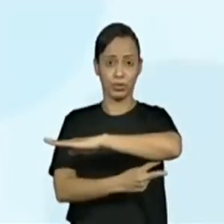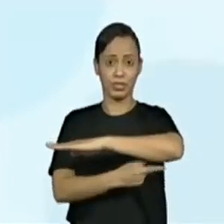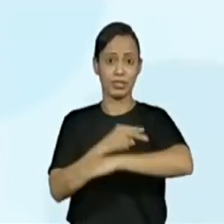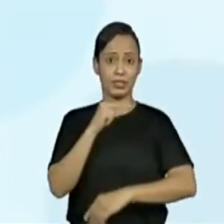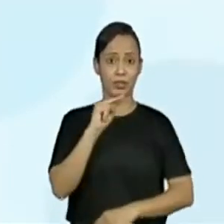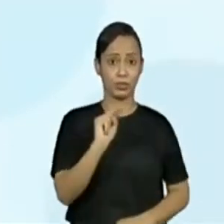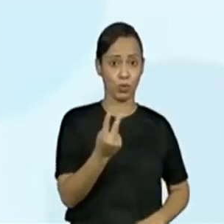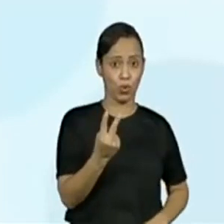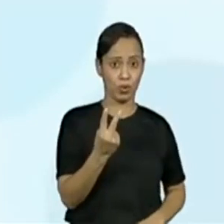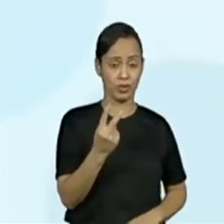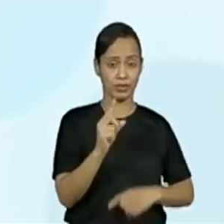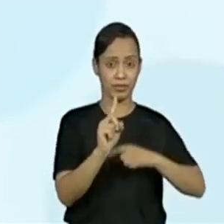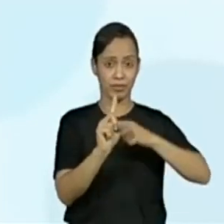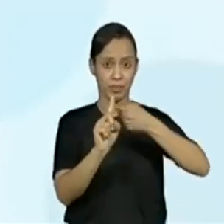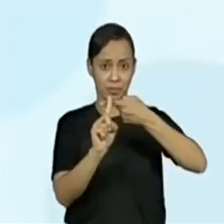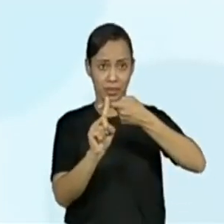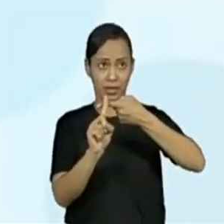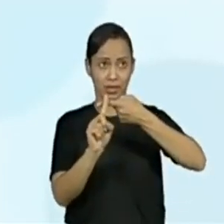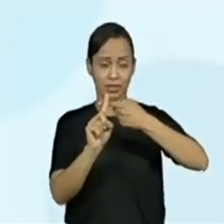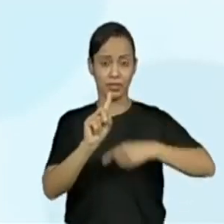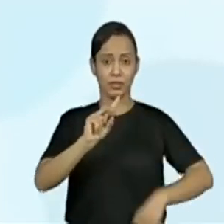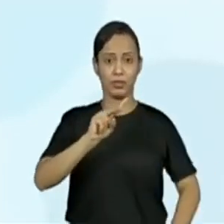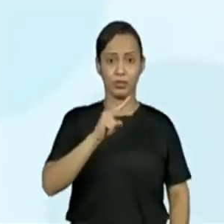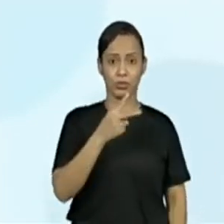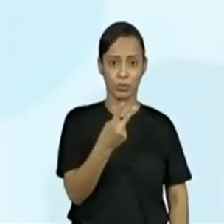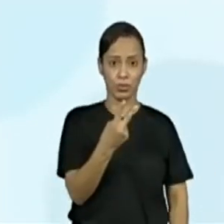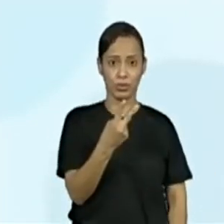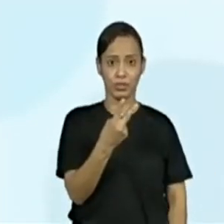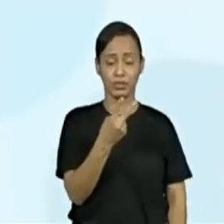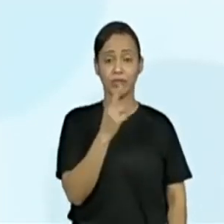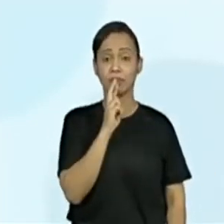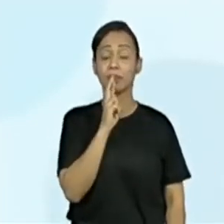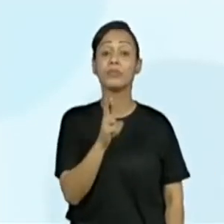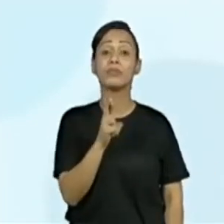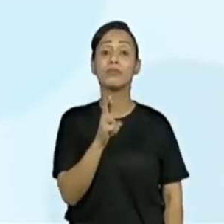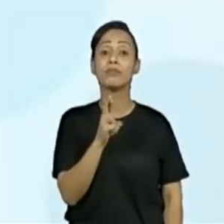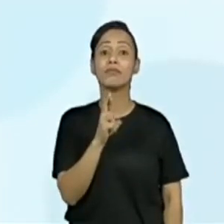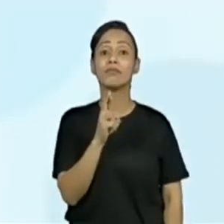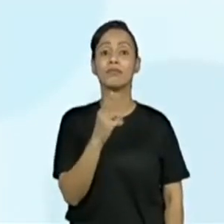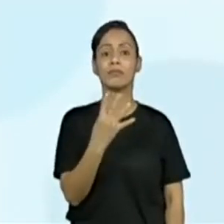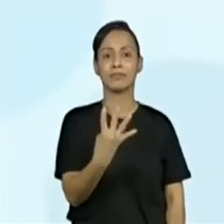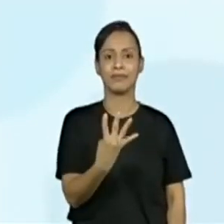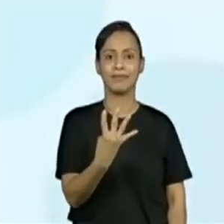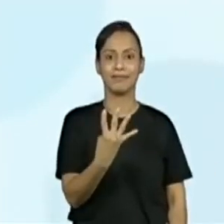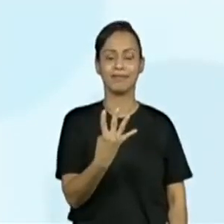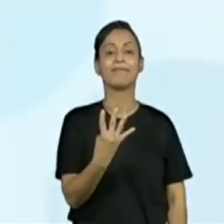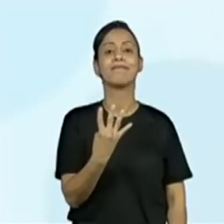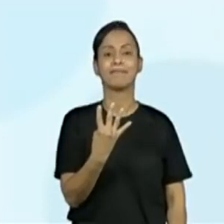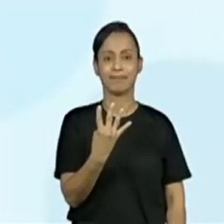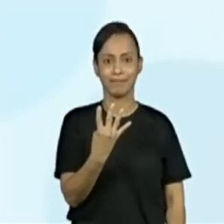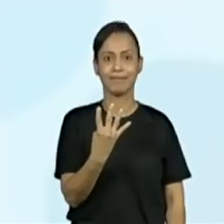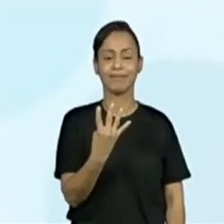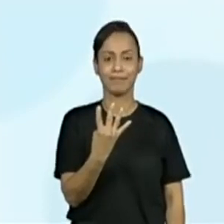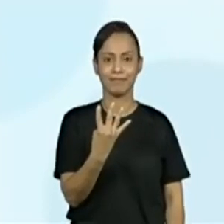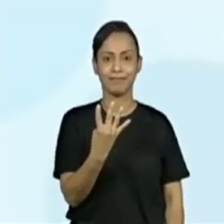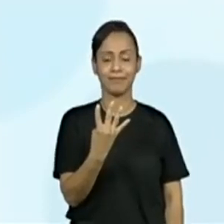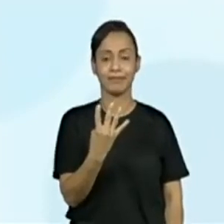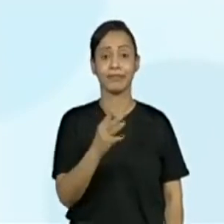mais 2 é igual a 4. Se eu quiser saber o número